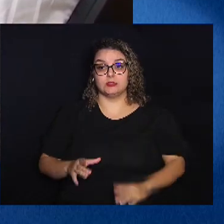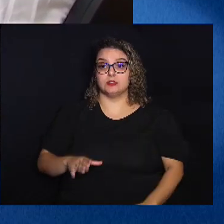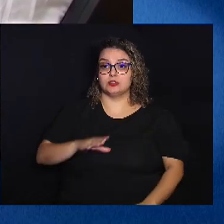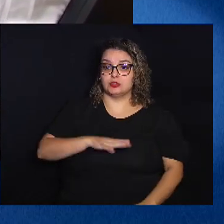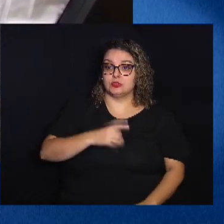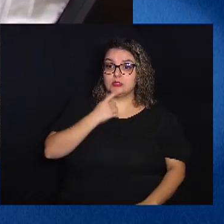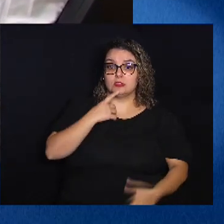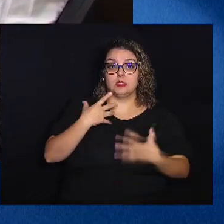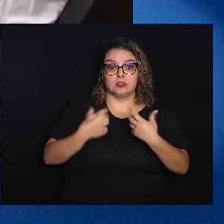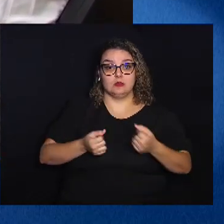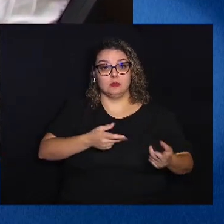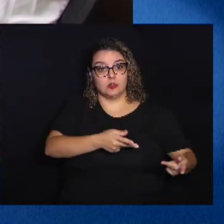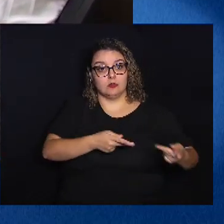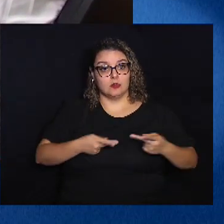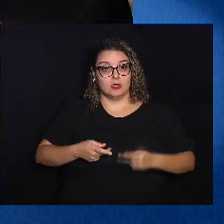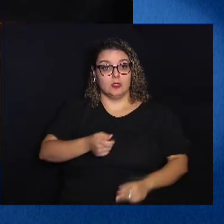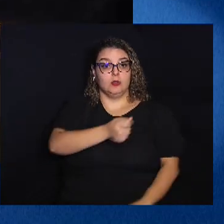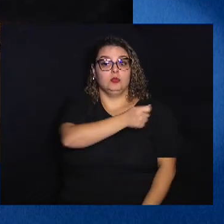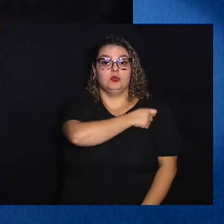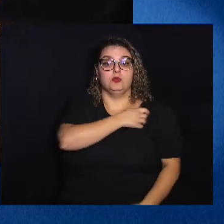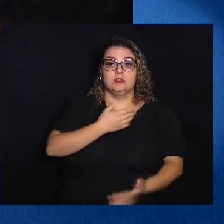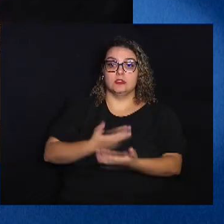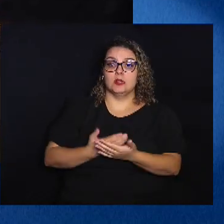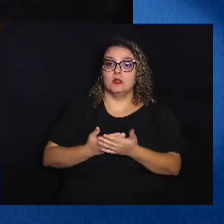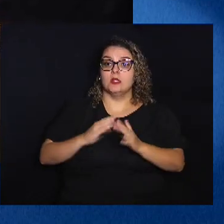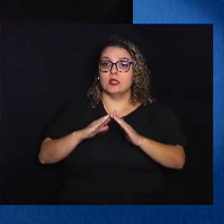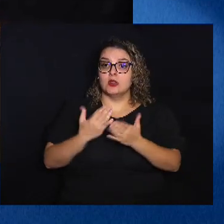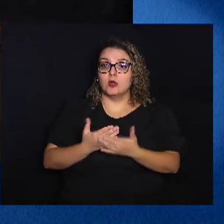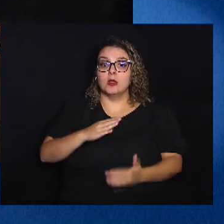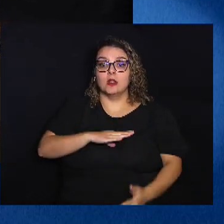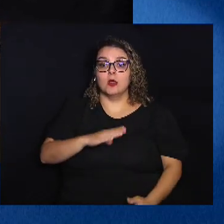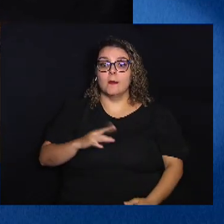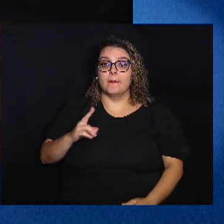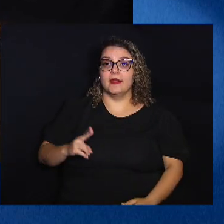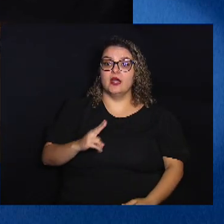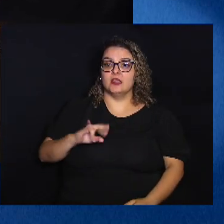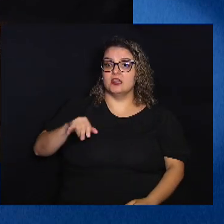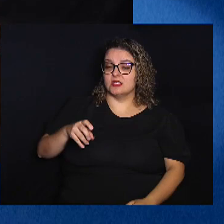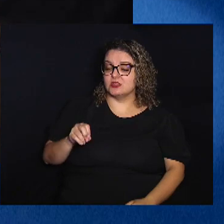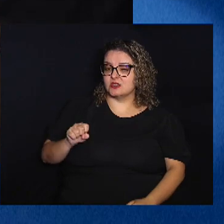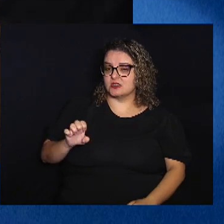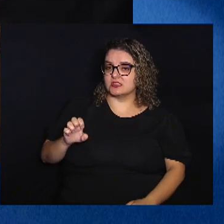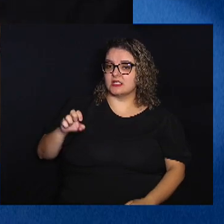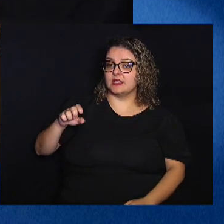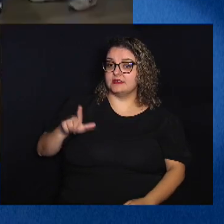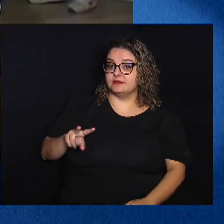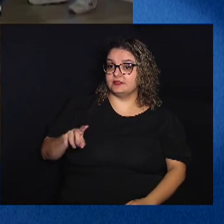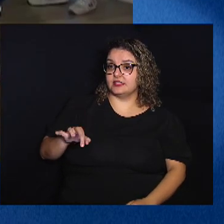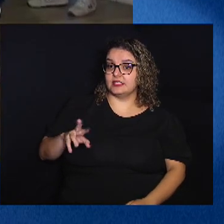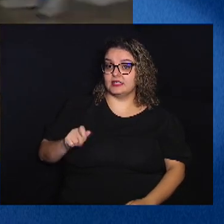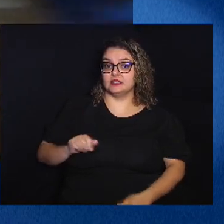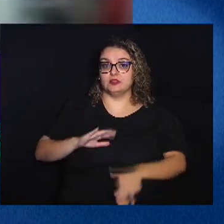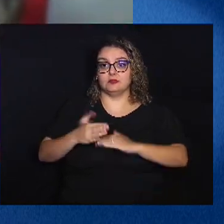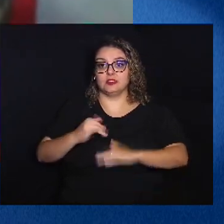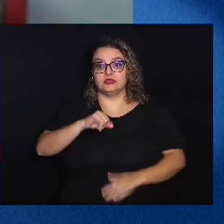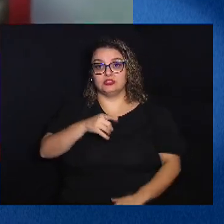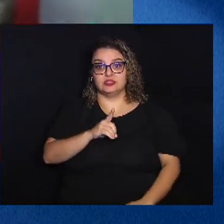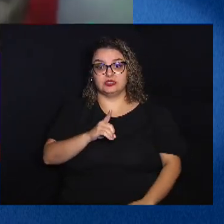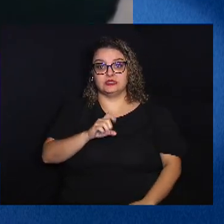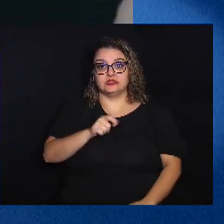recebe visita dos alunos da Escola Municipal Padre José Narciso Vieira do bairro Jardim São Marcos